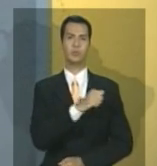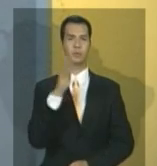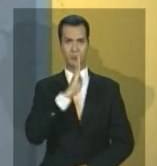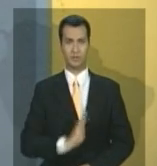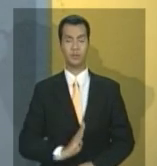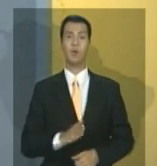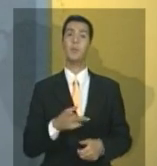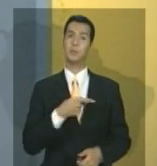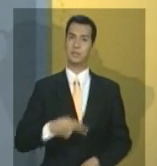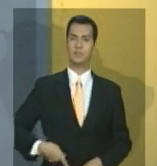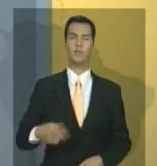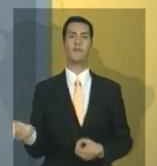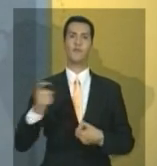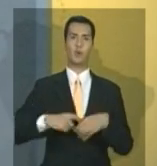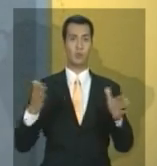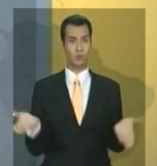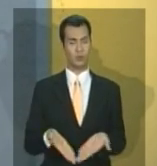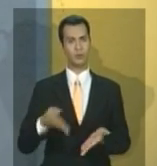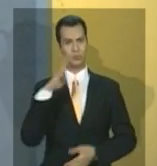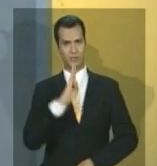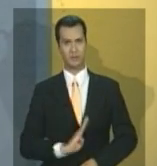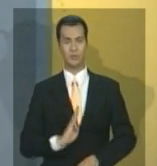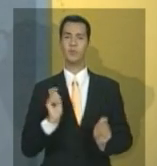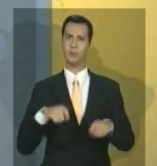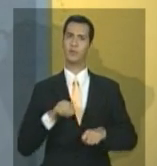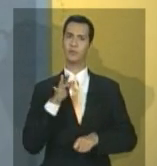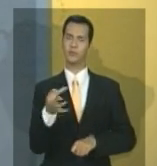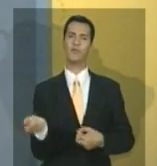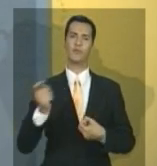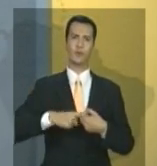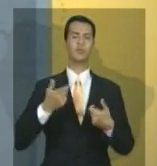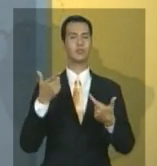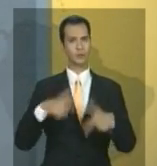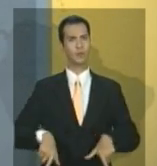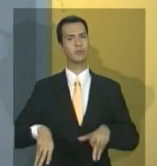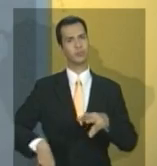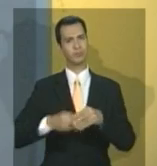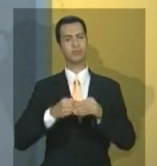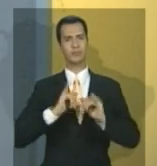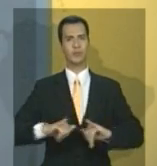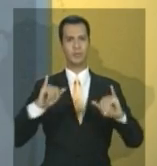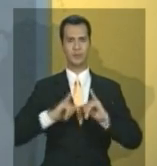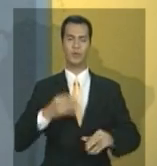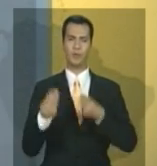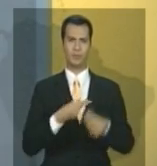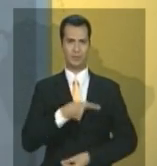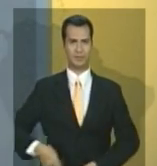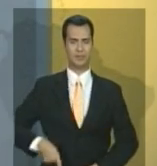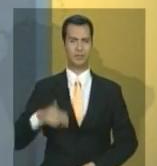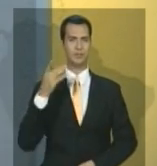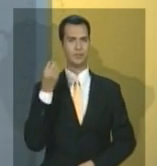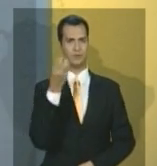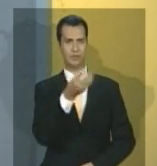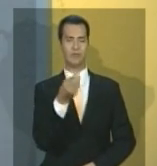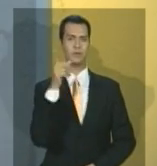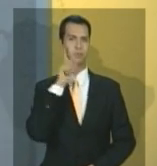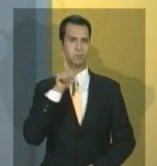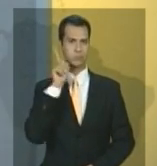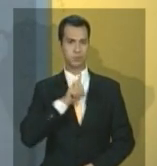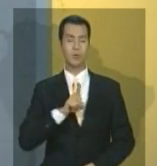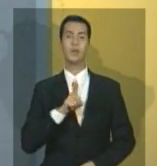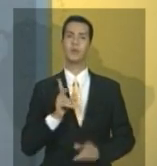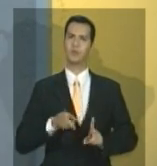manhã. Lembrando, então, que podemos voltar a qualquer momento com outras informações sobre a visita oficial da presidenta Dilma Rousseff aos Estados Unidos.